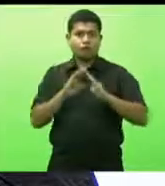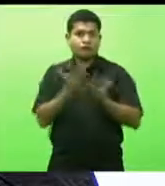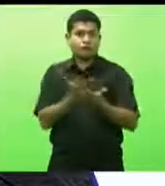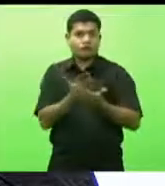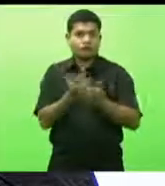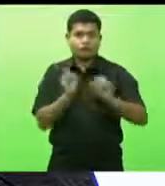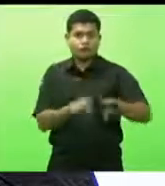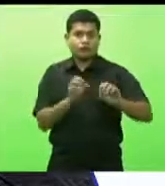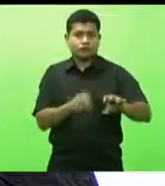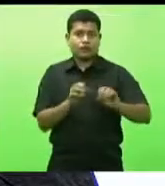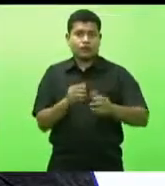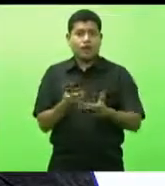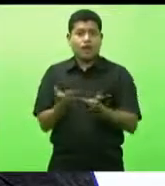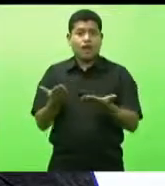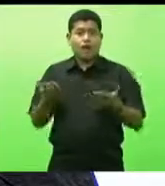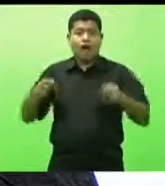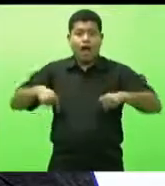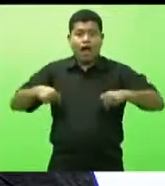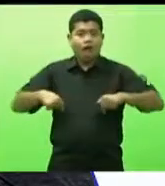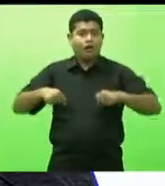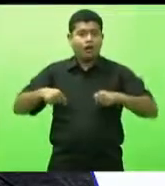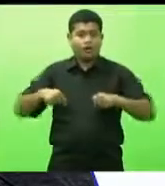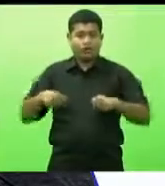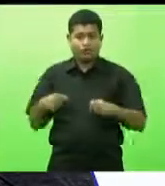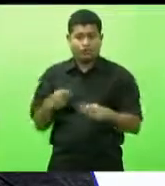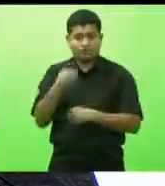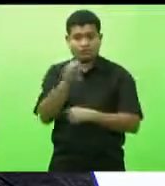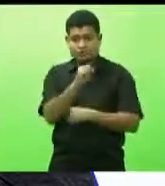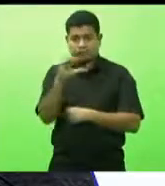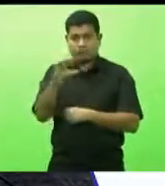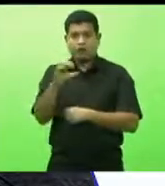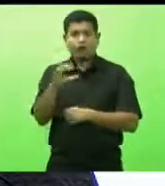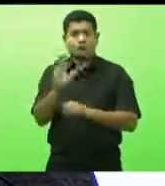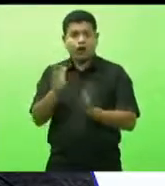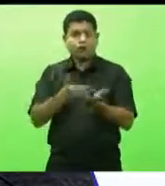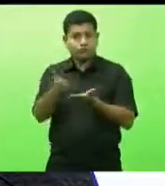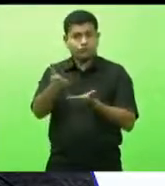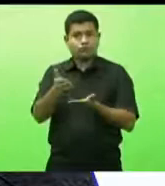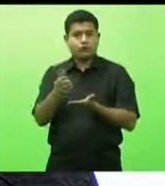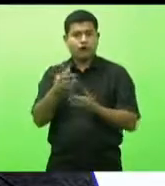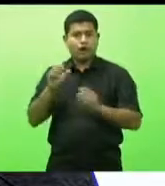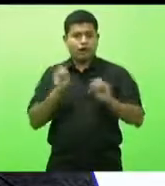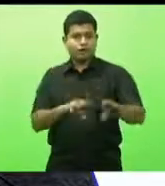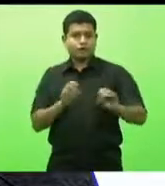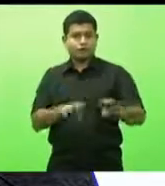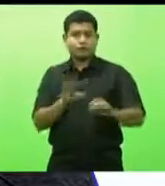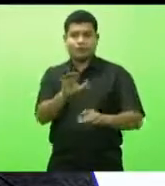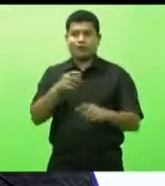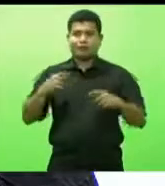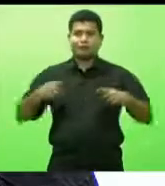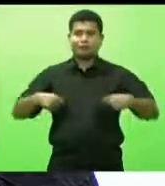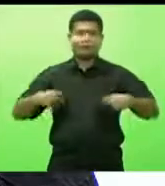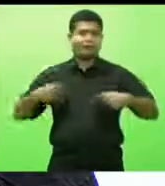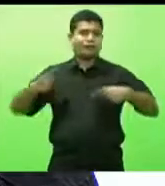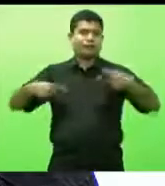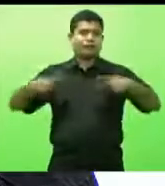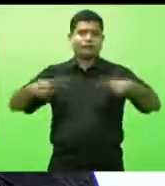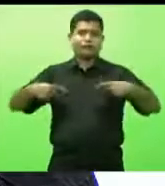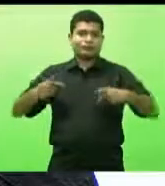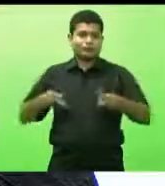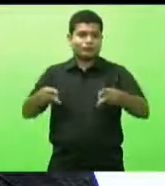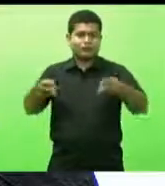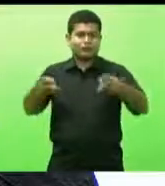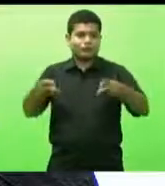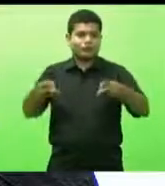sendo discutido pelo governo do Estado. Então, já iniciaram as aulas, mas o tema ainda está sendo discutido. O que me preocupa é que não